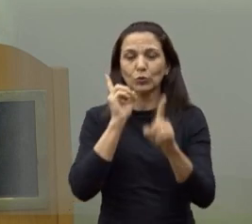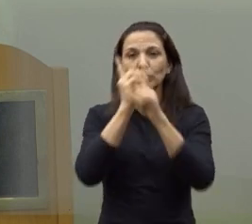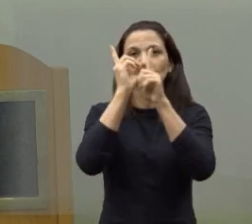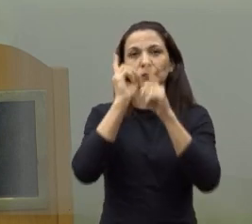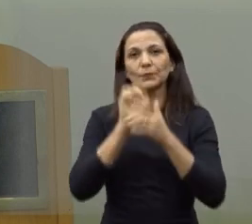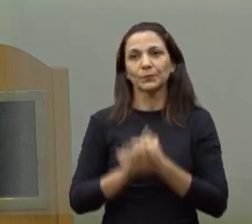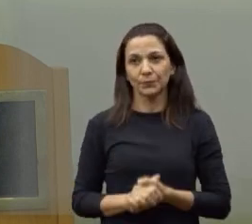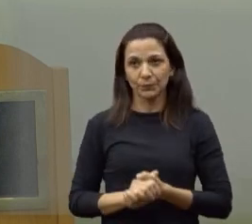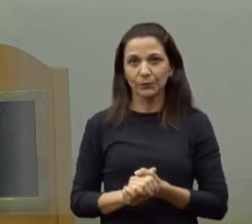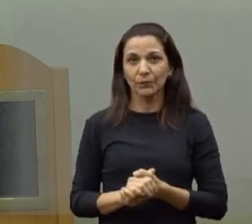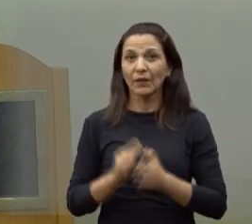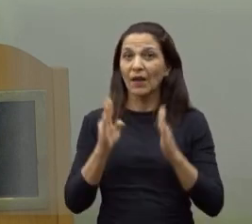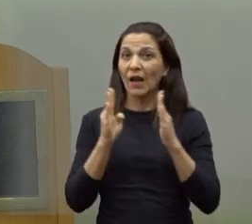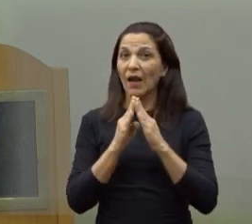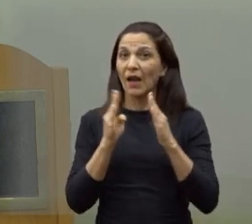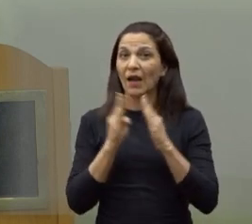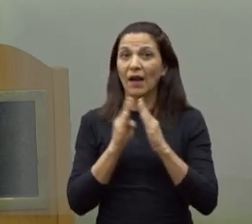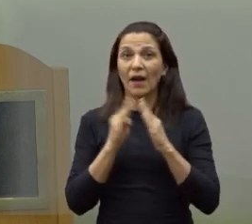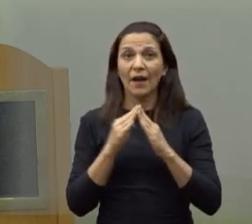São vias que não tem em casa,